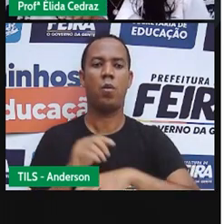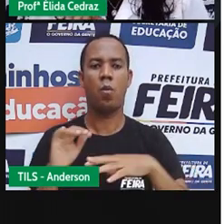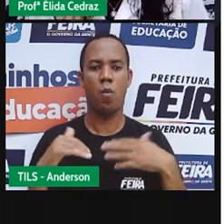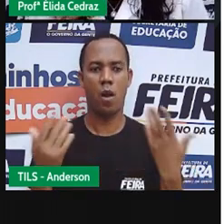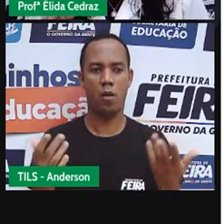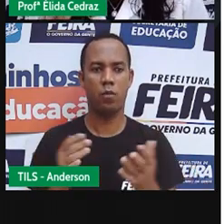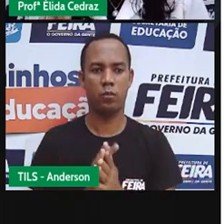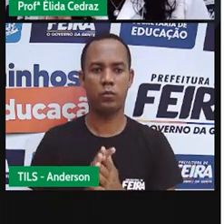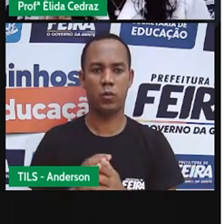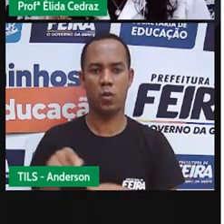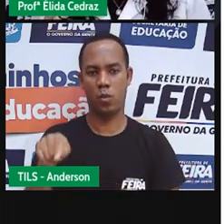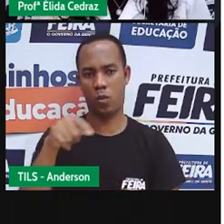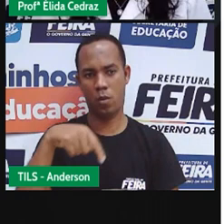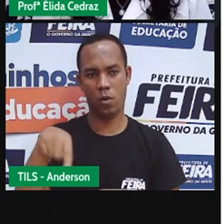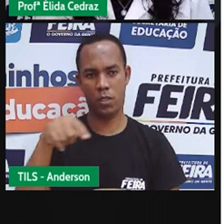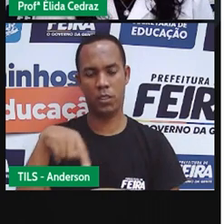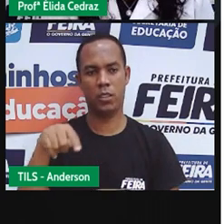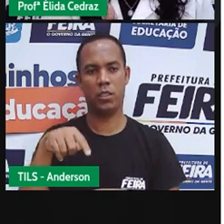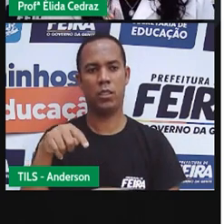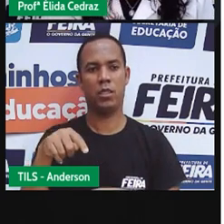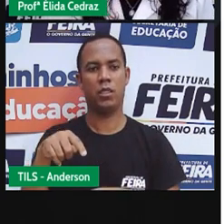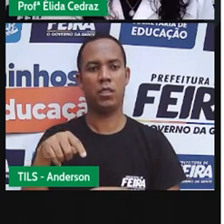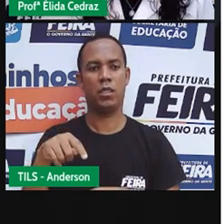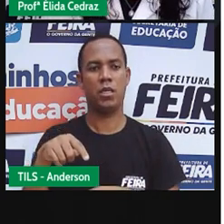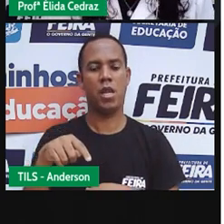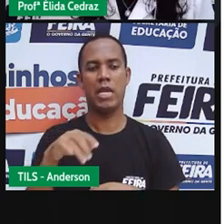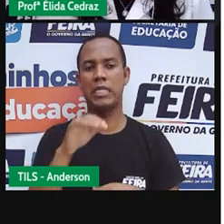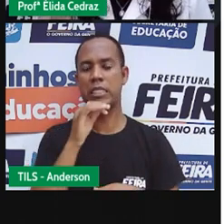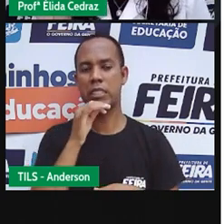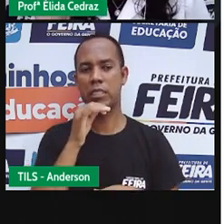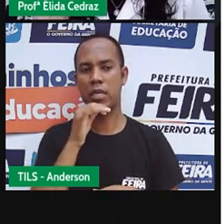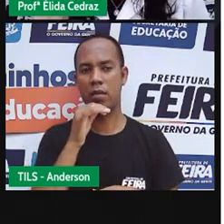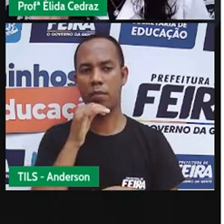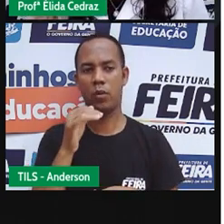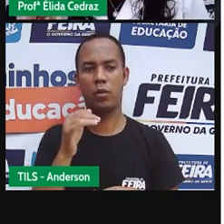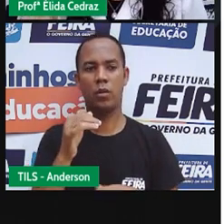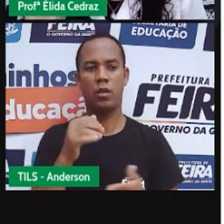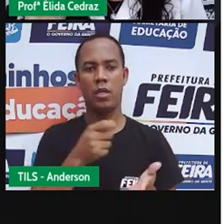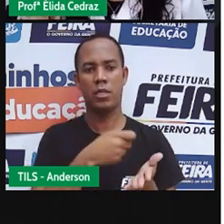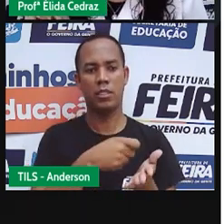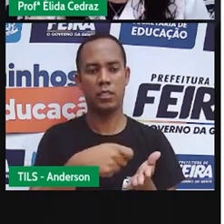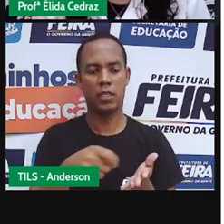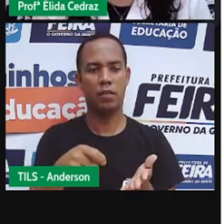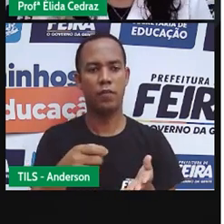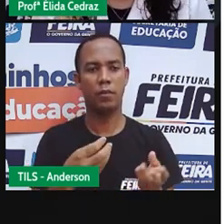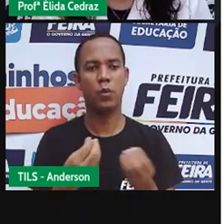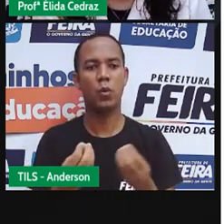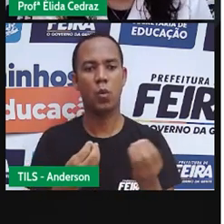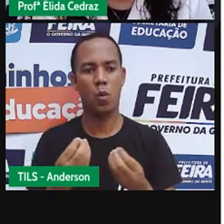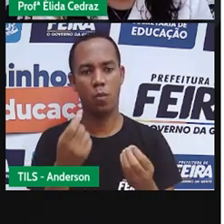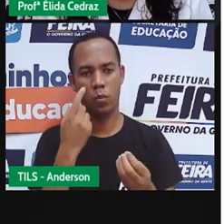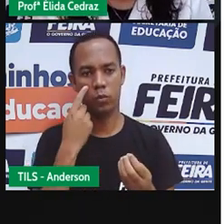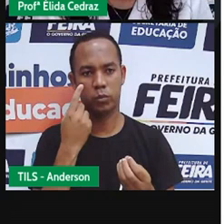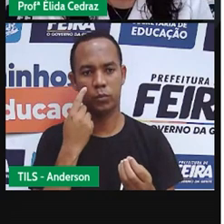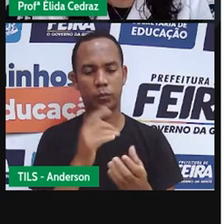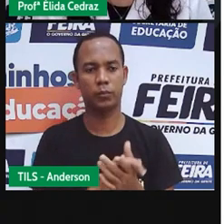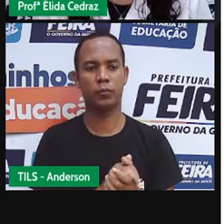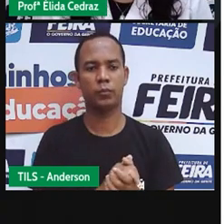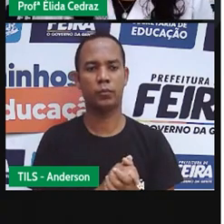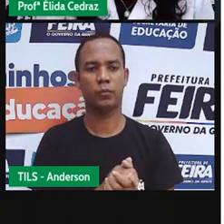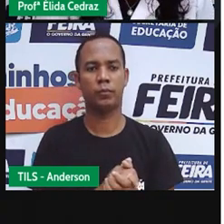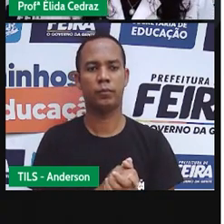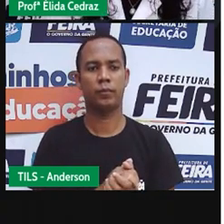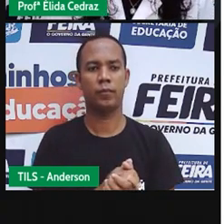E nós escrevemos assim, hora e abreviamos com o H minúsculo.